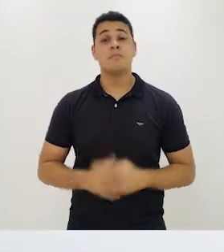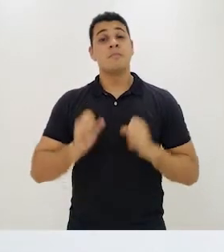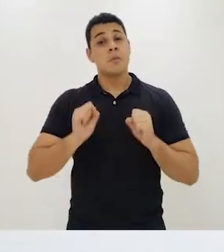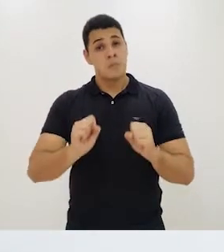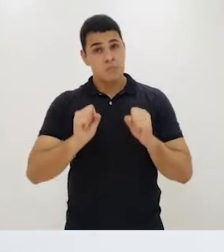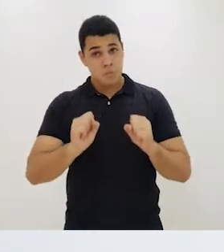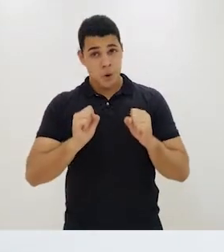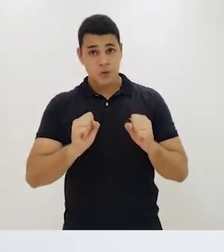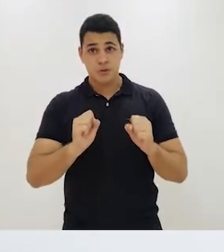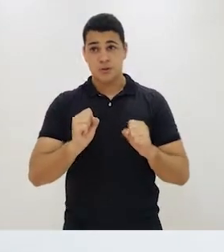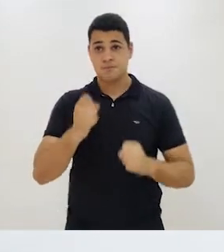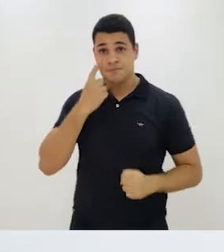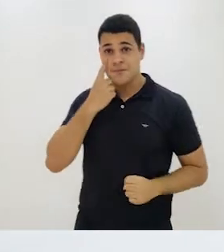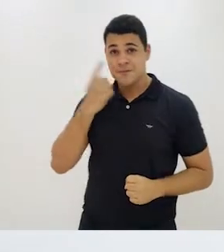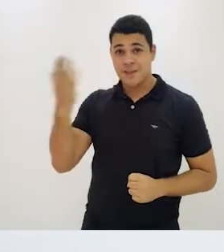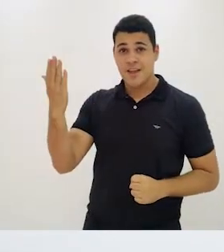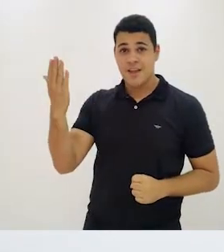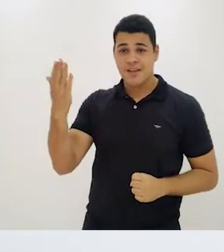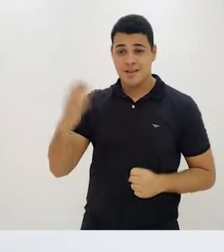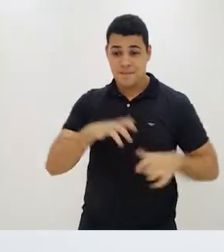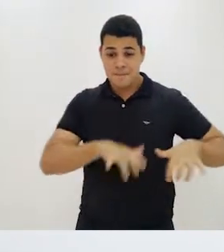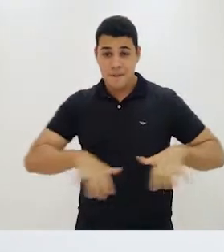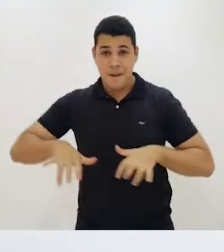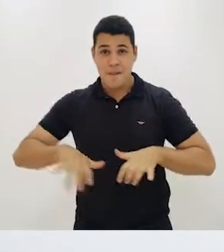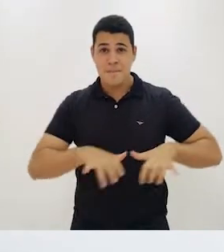Pode ser assim.